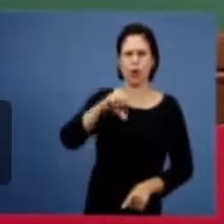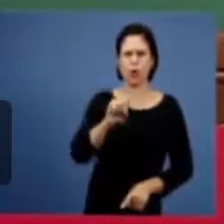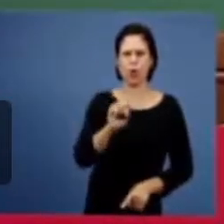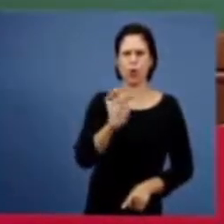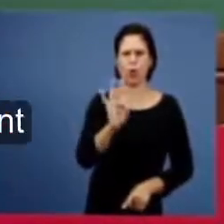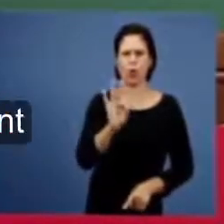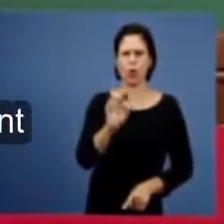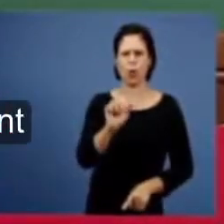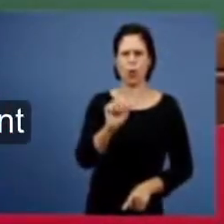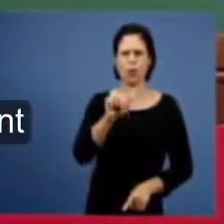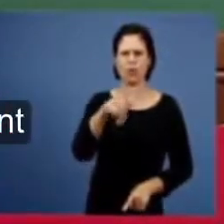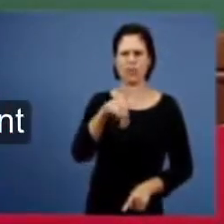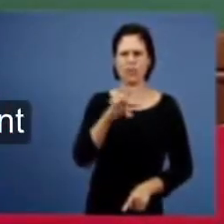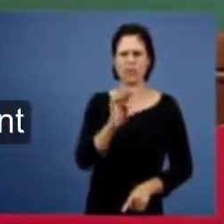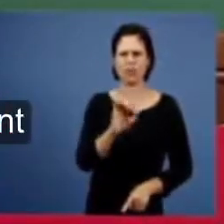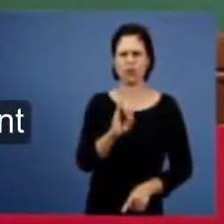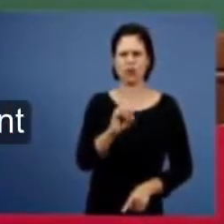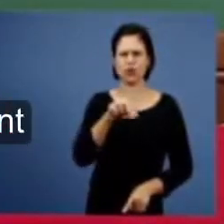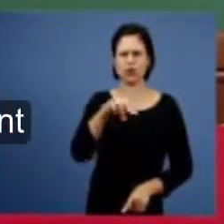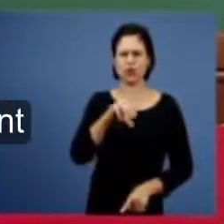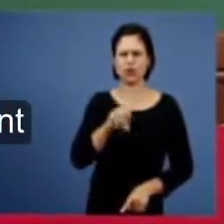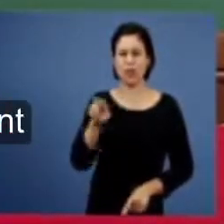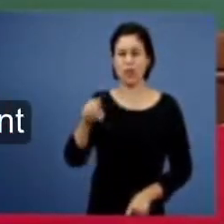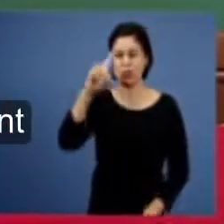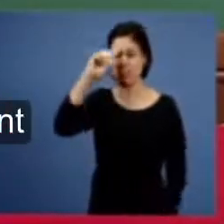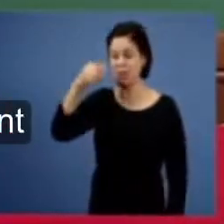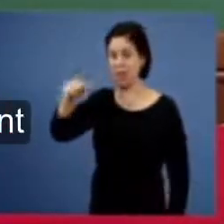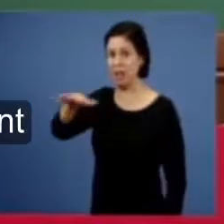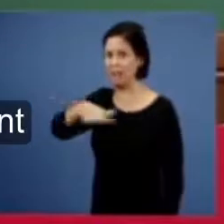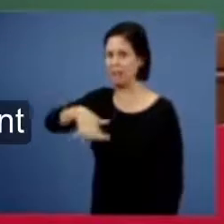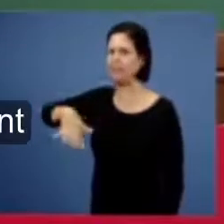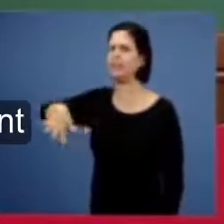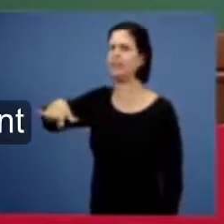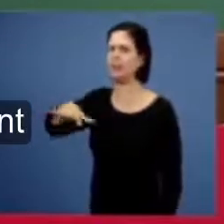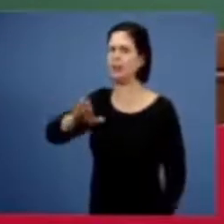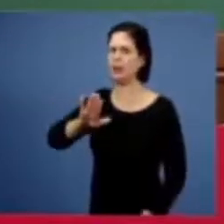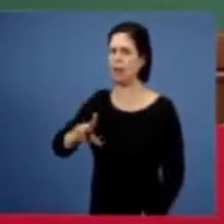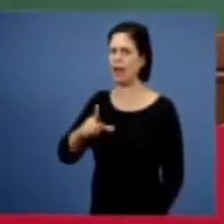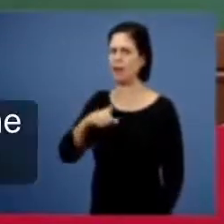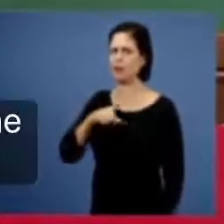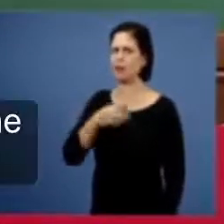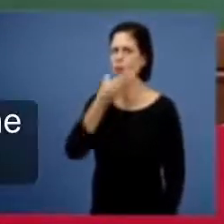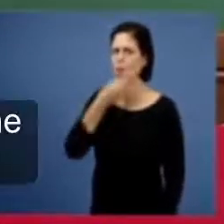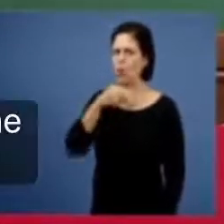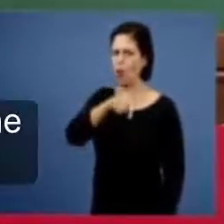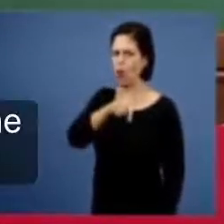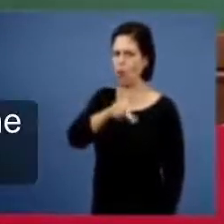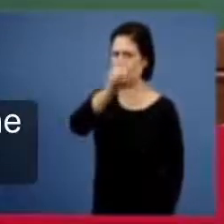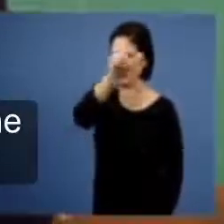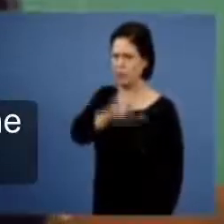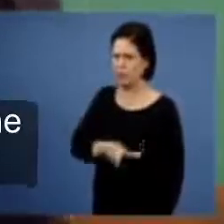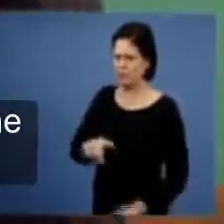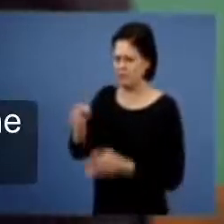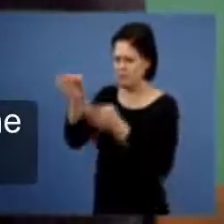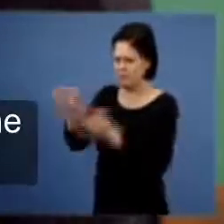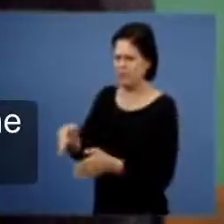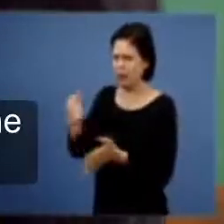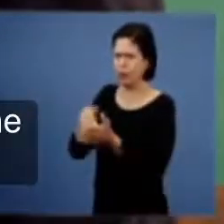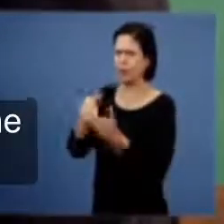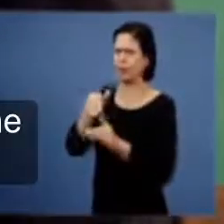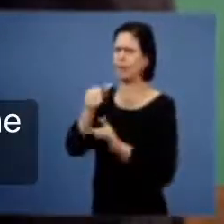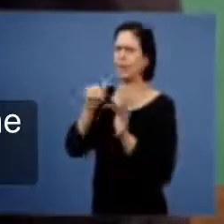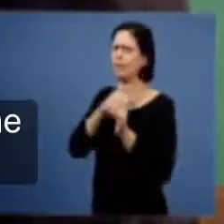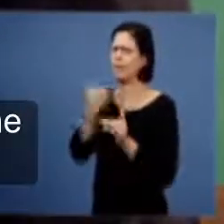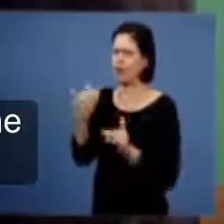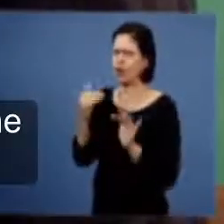só a igreja passa um tempo ela chega nesse momento ela ela onde nós